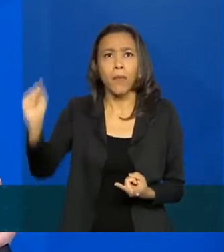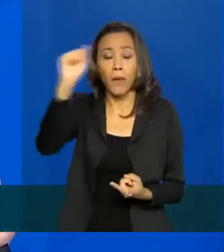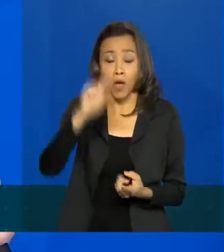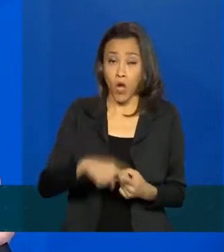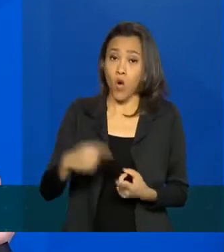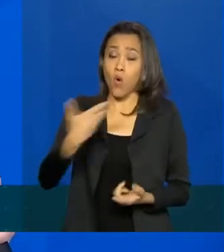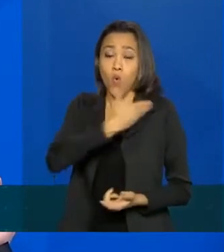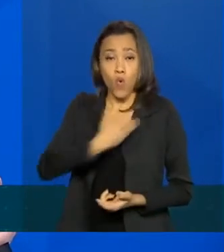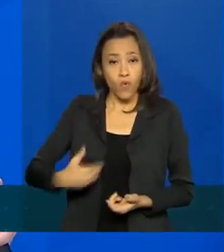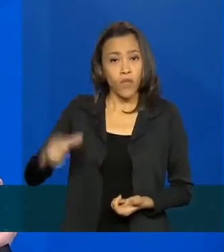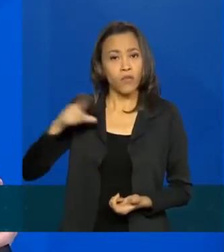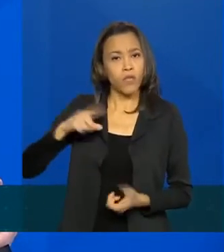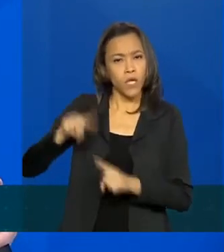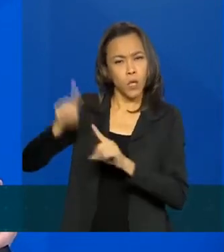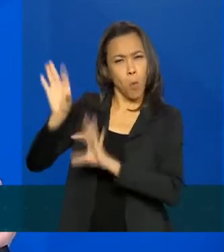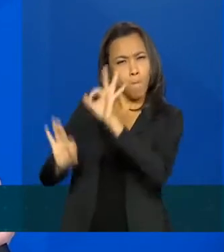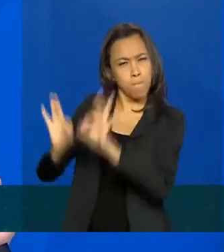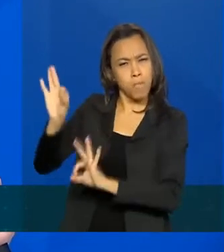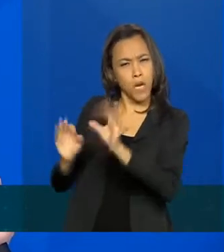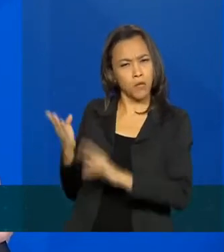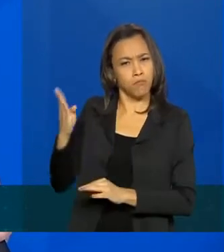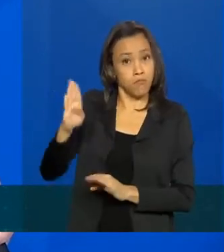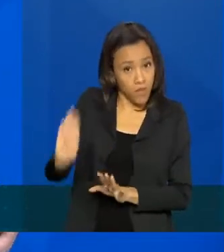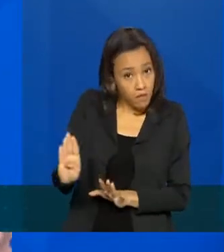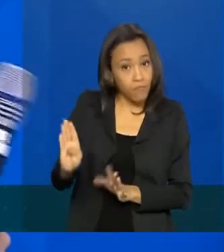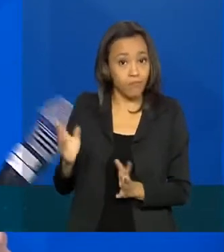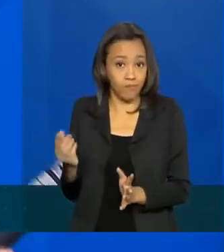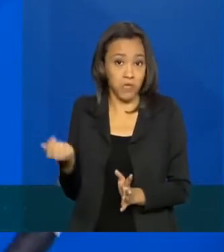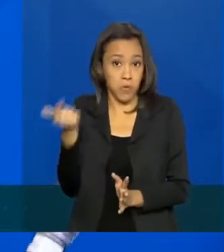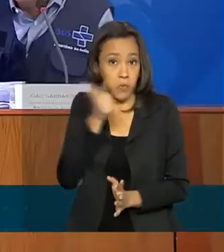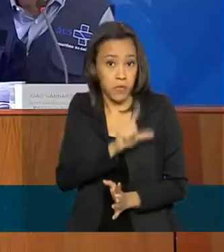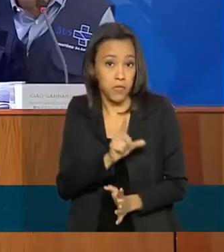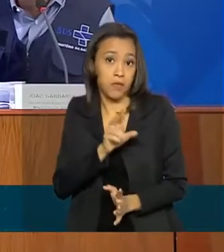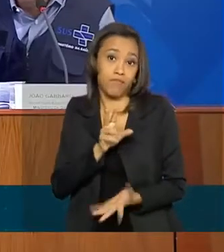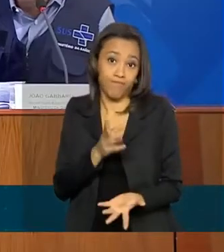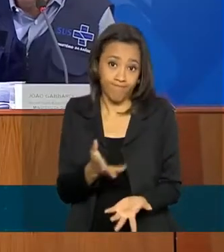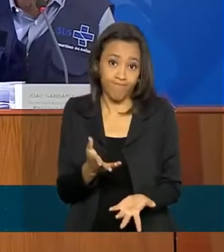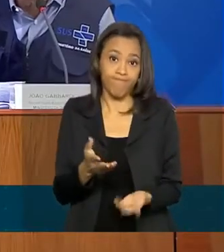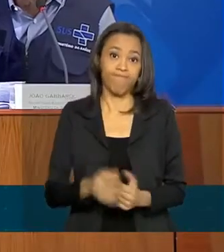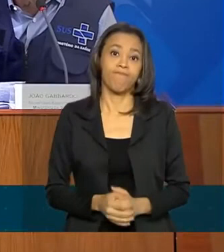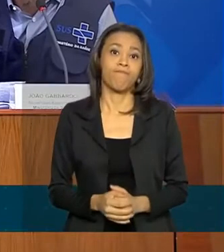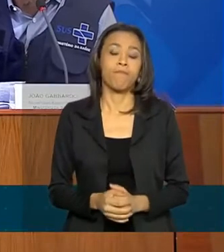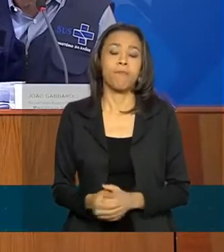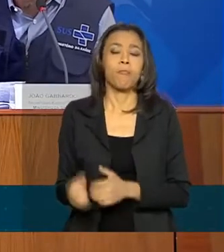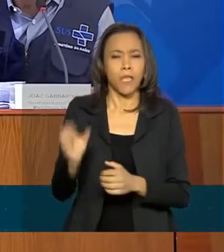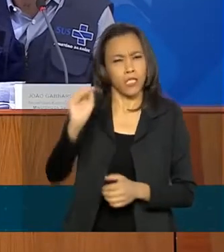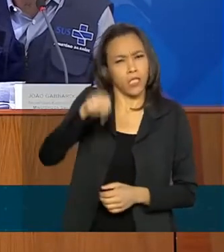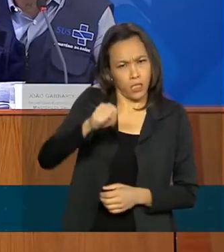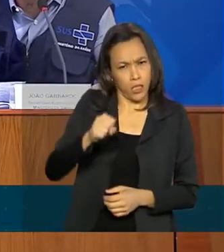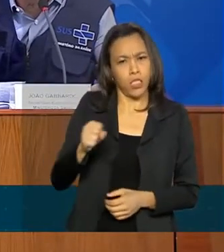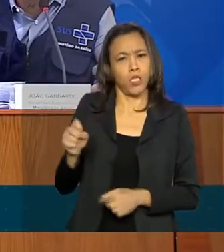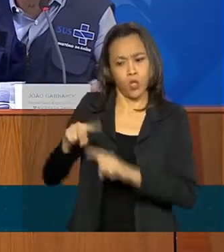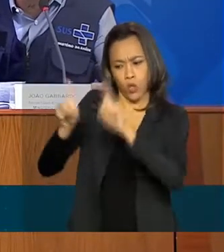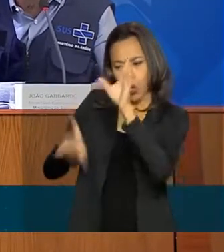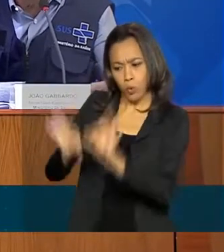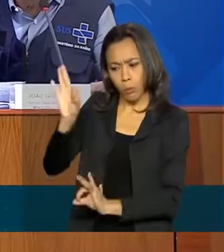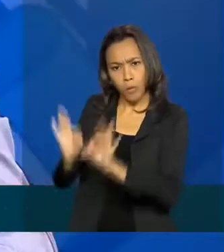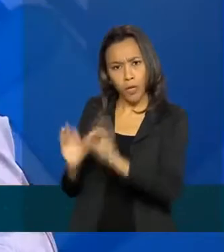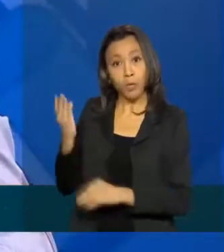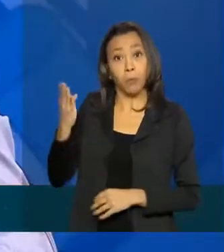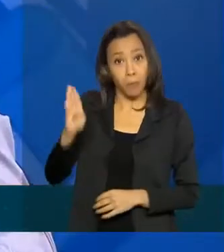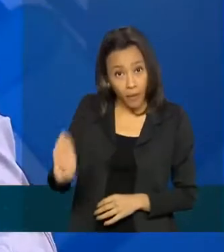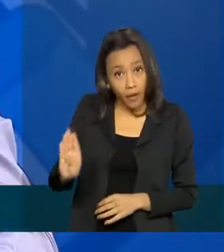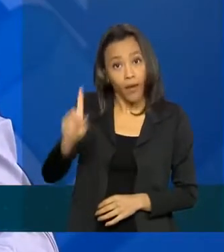desabastecimento desses produtos, como máscaras e respiradores, por exemplo? Sim, o nosso plano B é produção nacional,